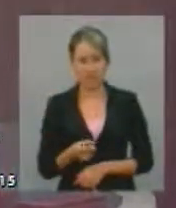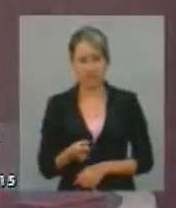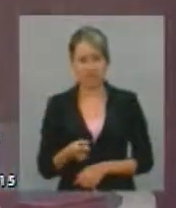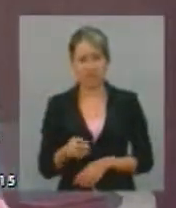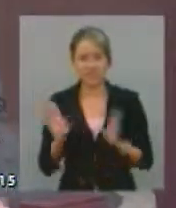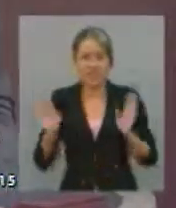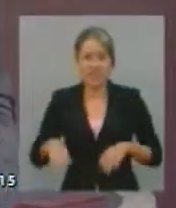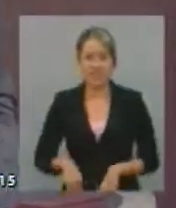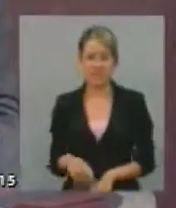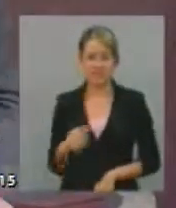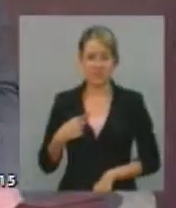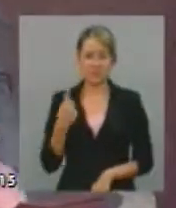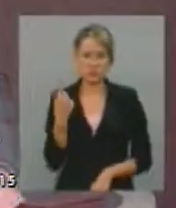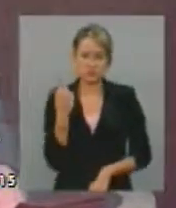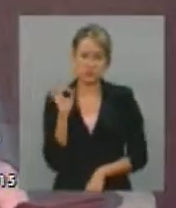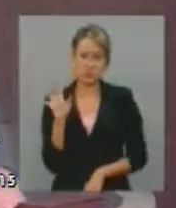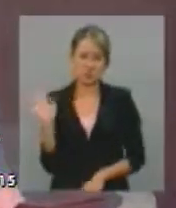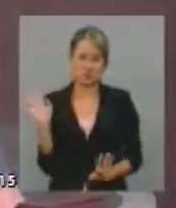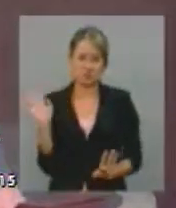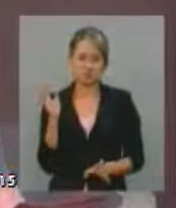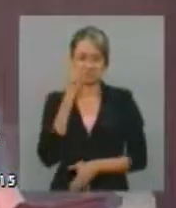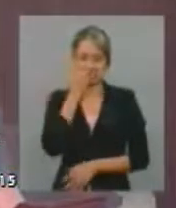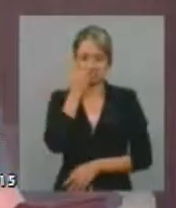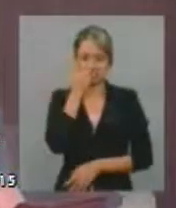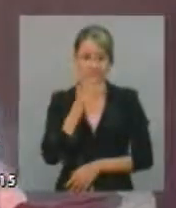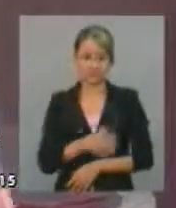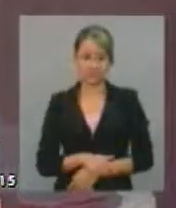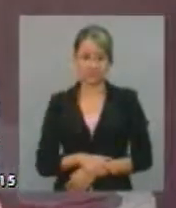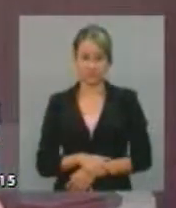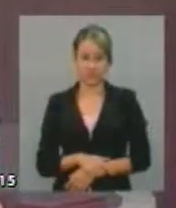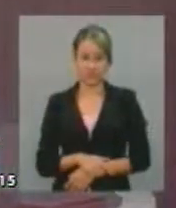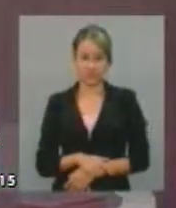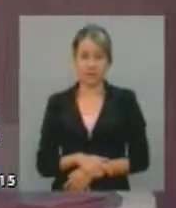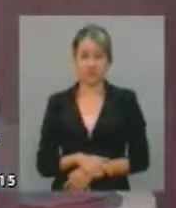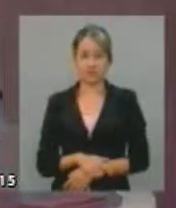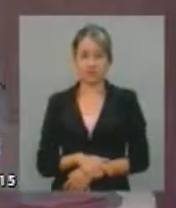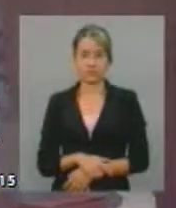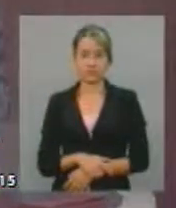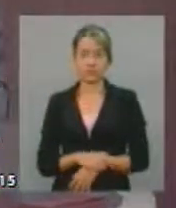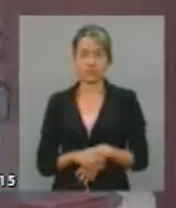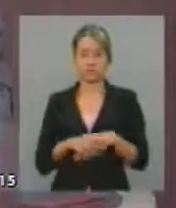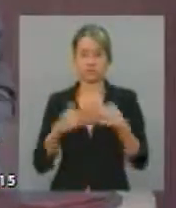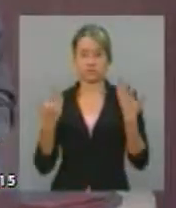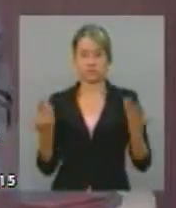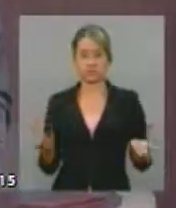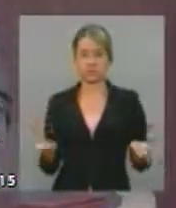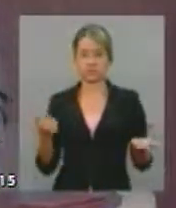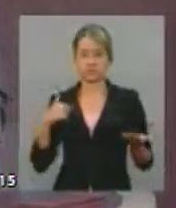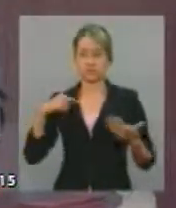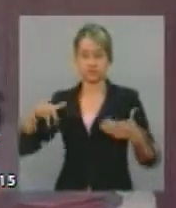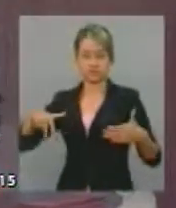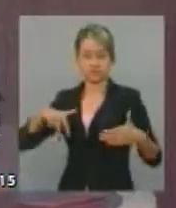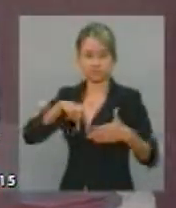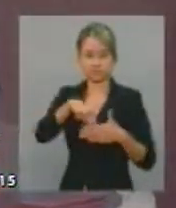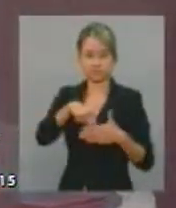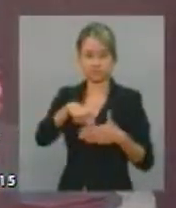diz o silêncio demagógico. Portanto, nós queríamos ocupar aqui essa tribuna,